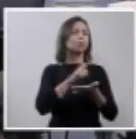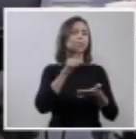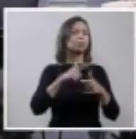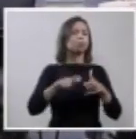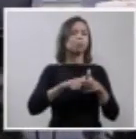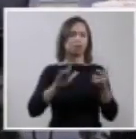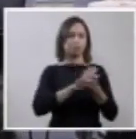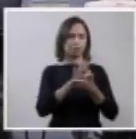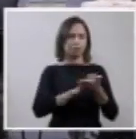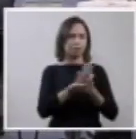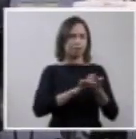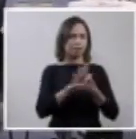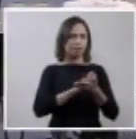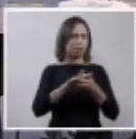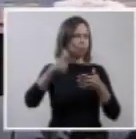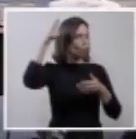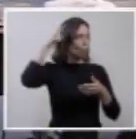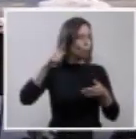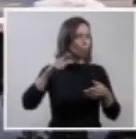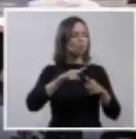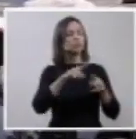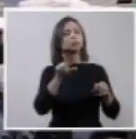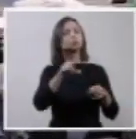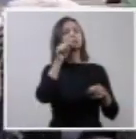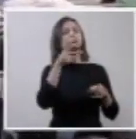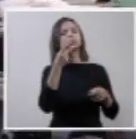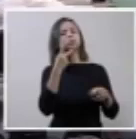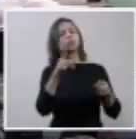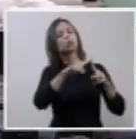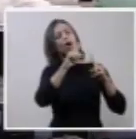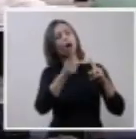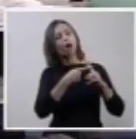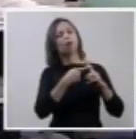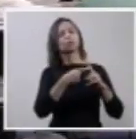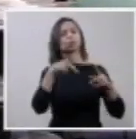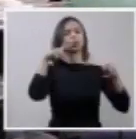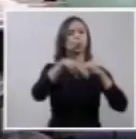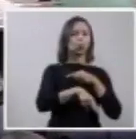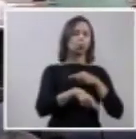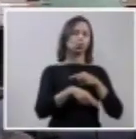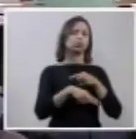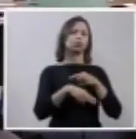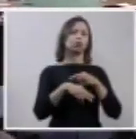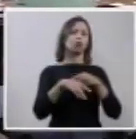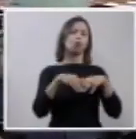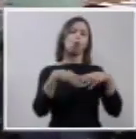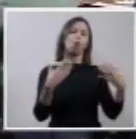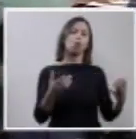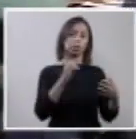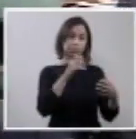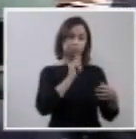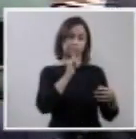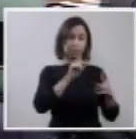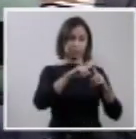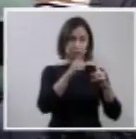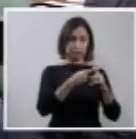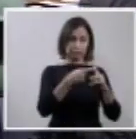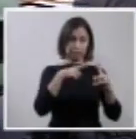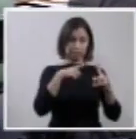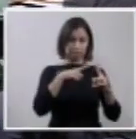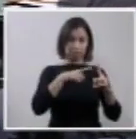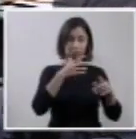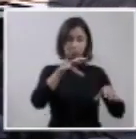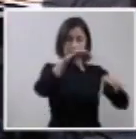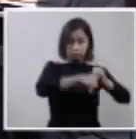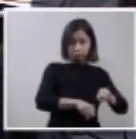optaria pela interrupção da gravidez no caso de gestação decorrente de estupro